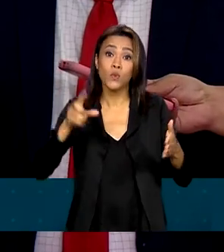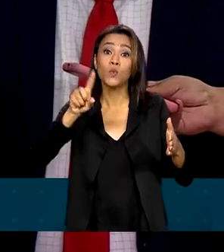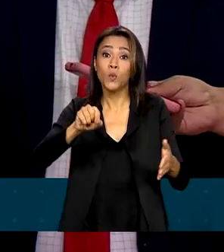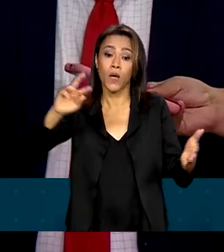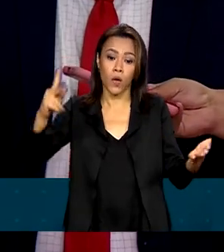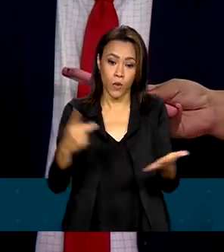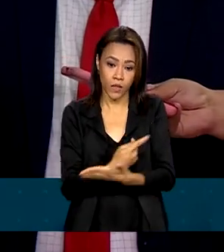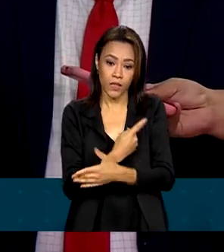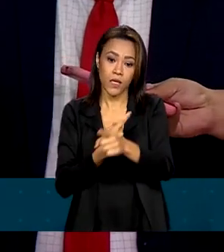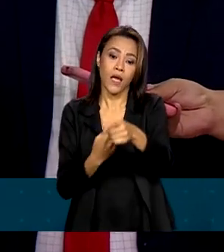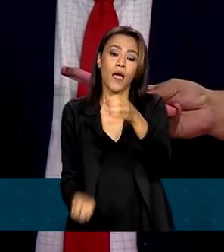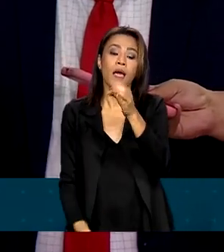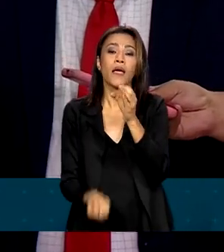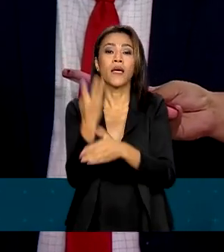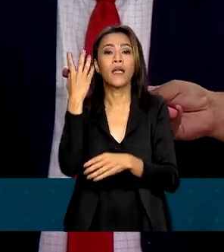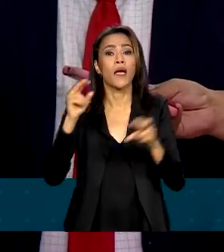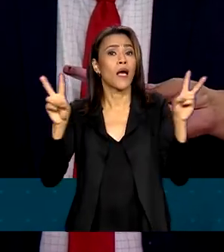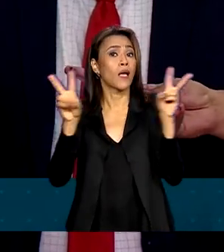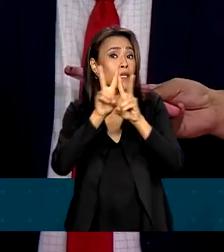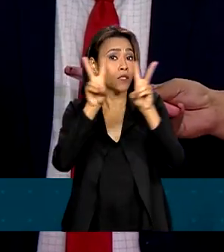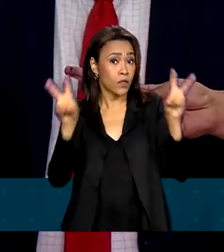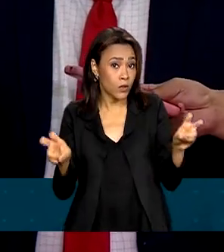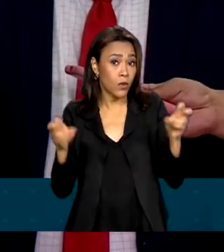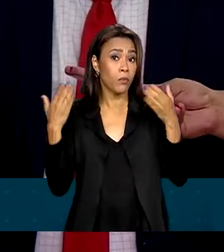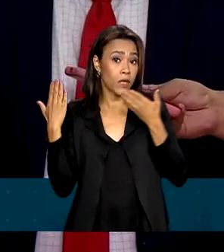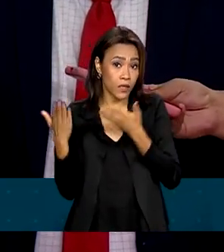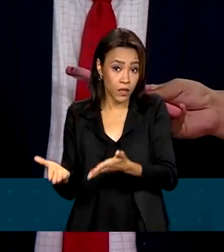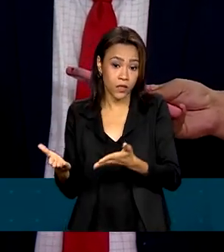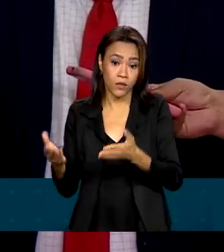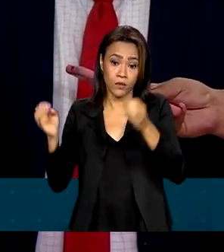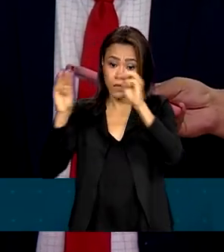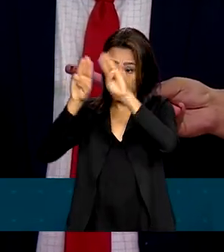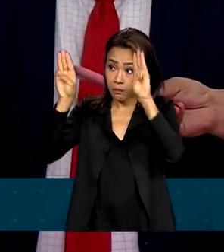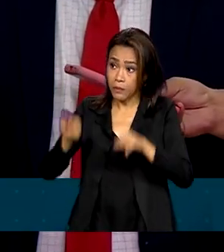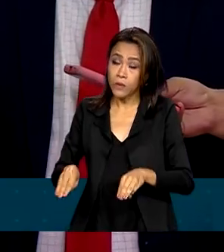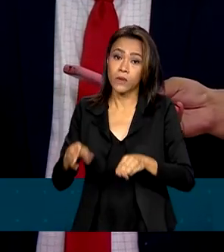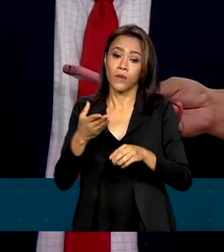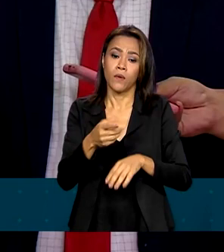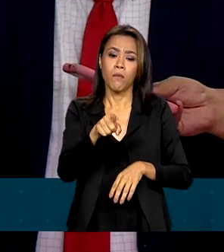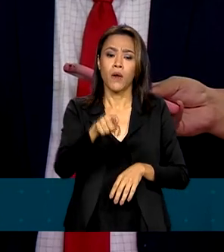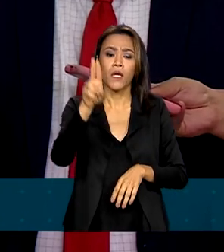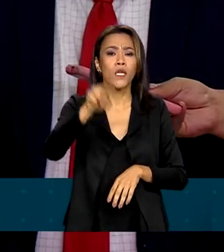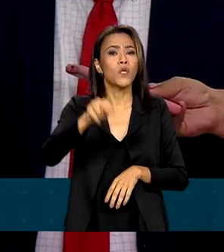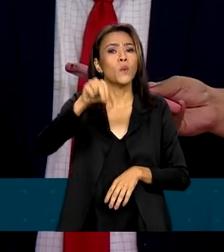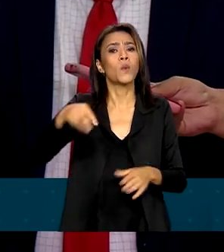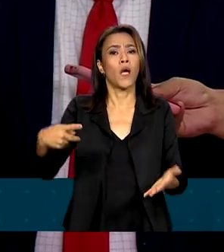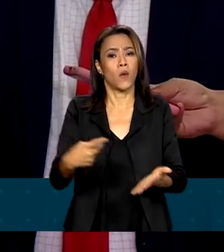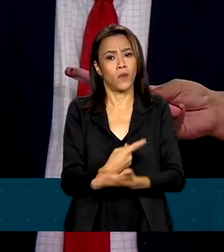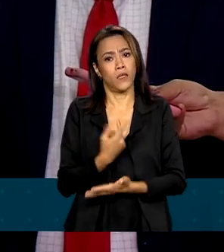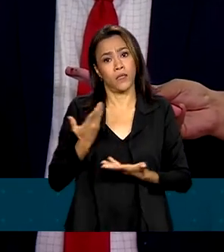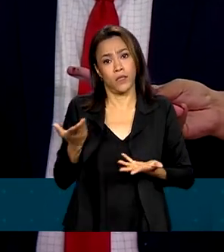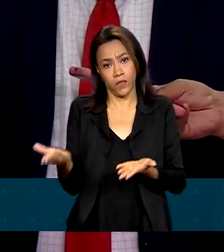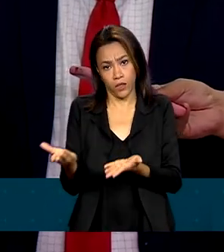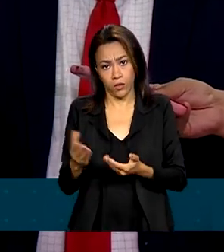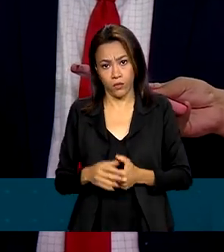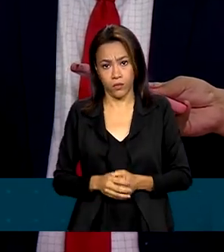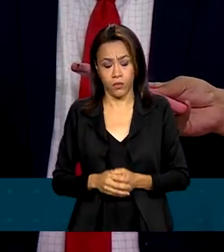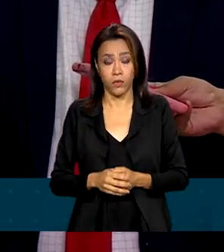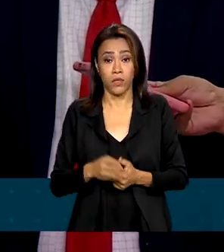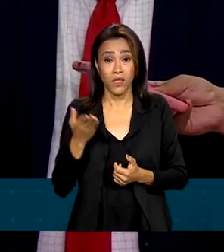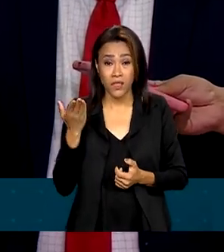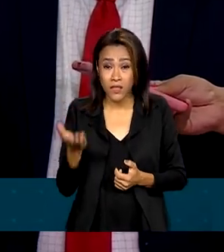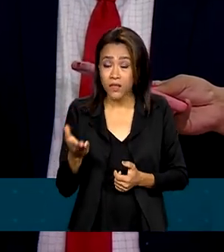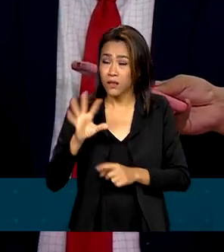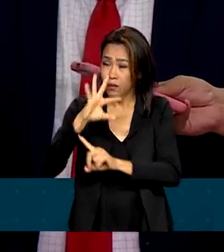a ideia é criar um memorial sobre o ataque terrorista. Para que nunca mais aconteça de novo. Isso é um tesouro